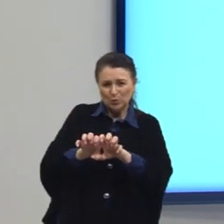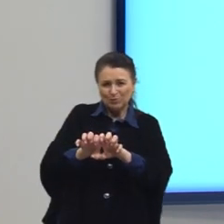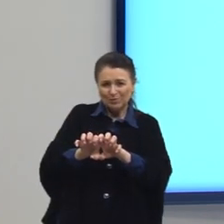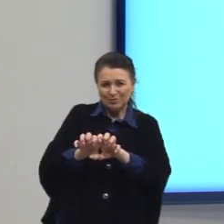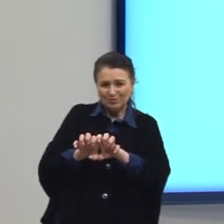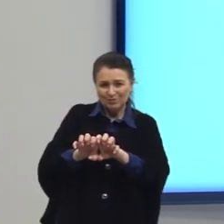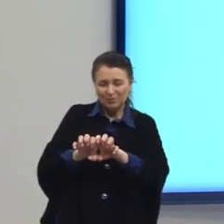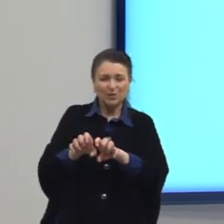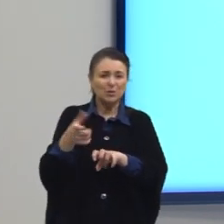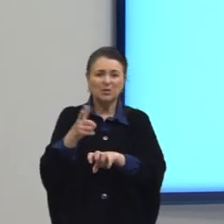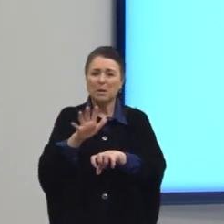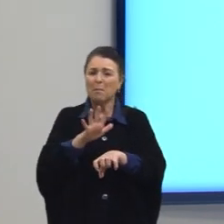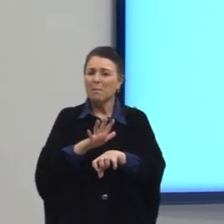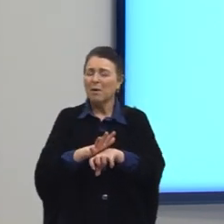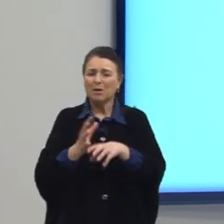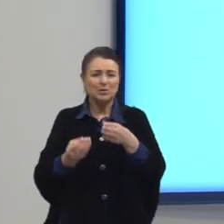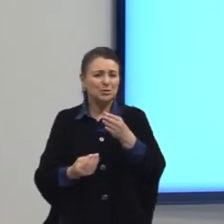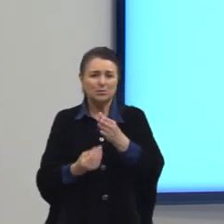infértil.